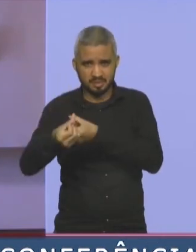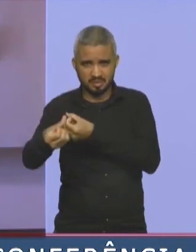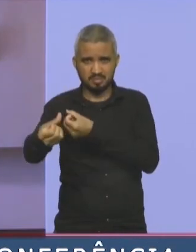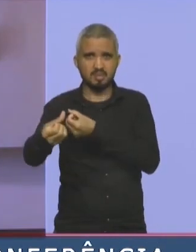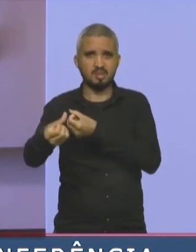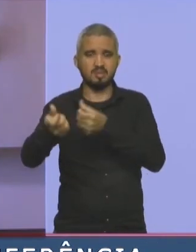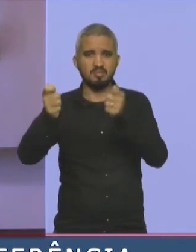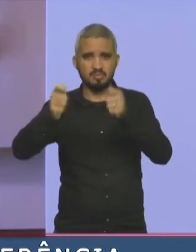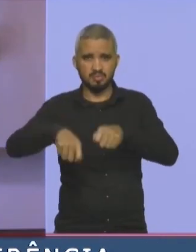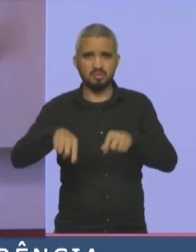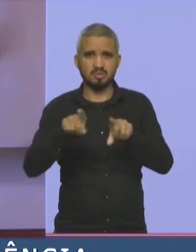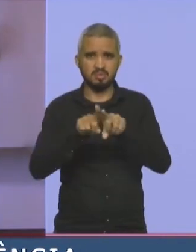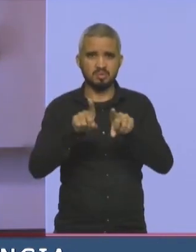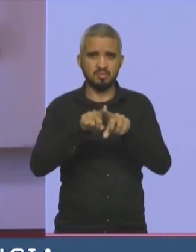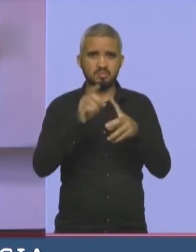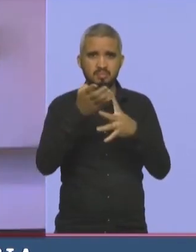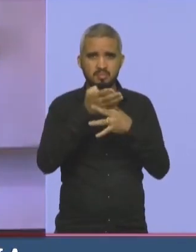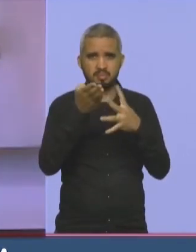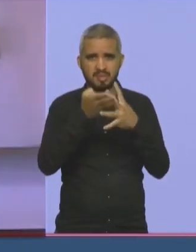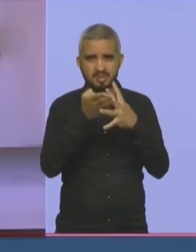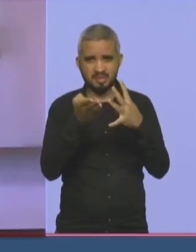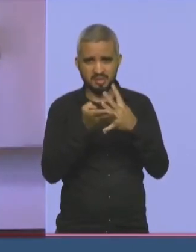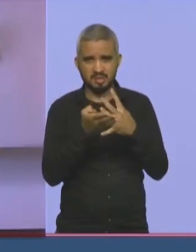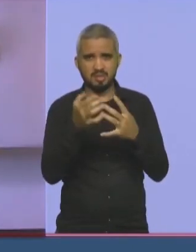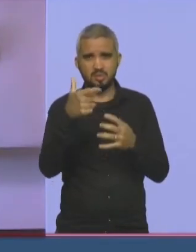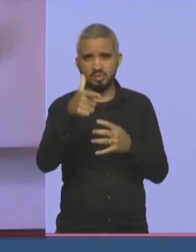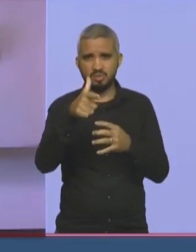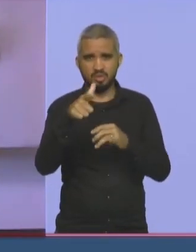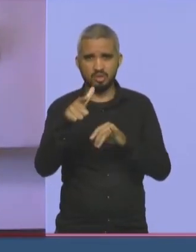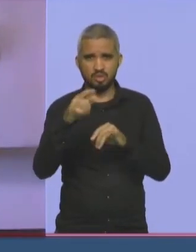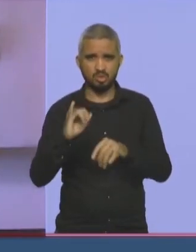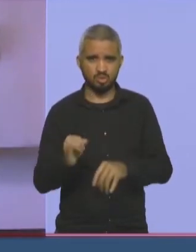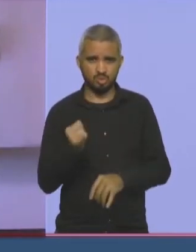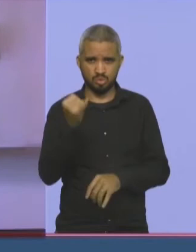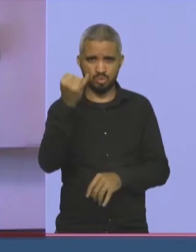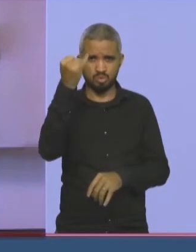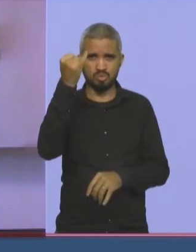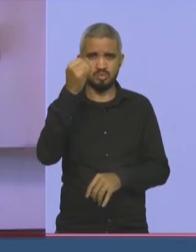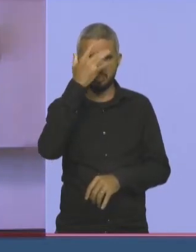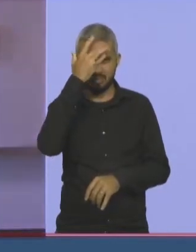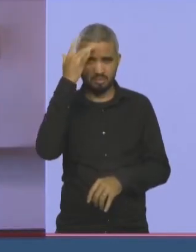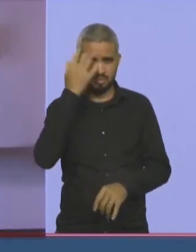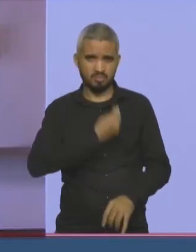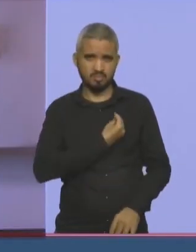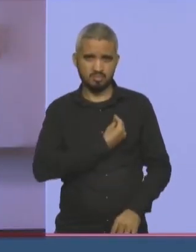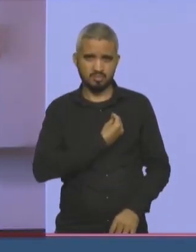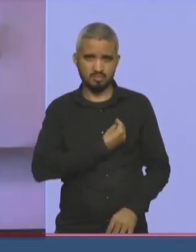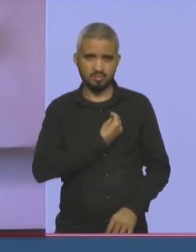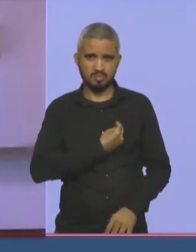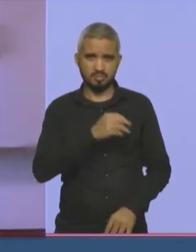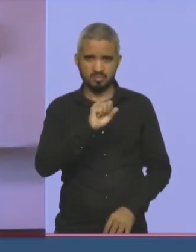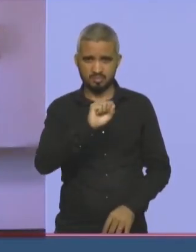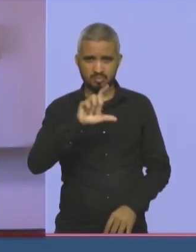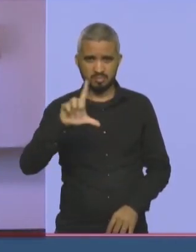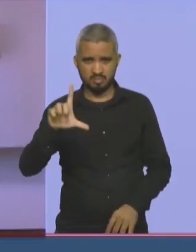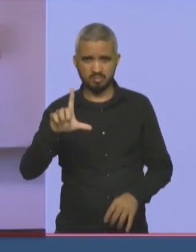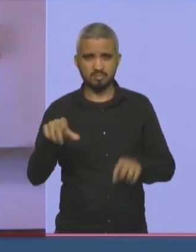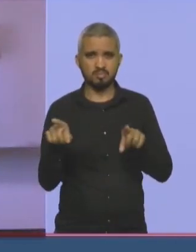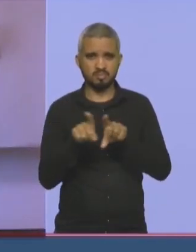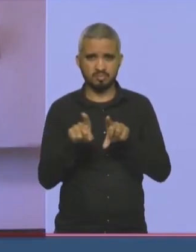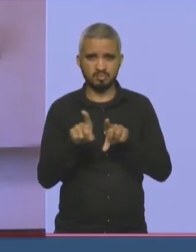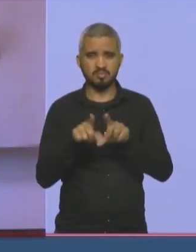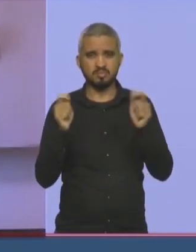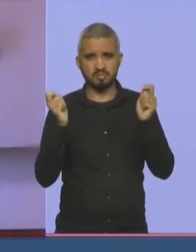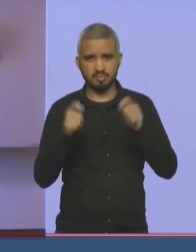parcelamento aí, sem juros, aos nossos cidadãos do do Vicenças, e que essa medida possa ser estendida para a diversidade do nosso